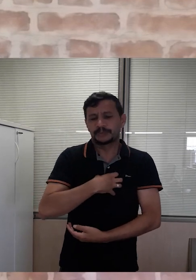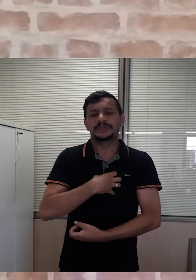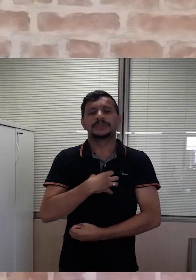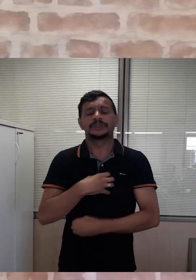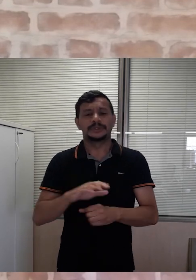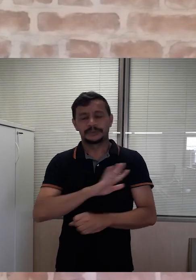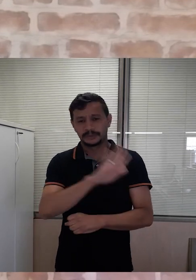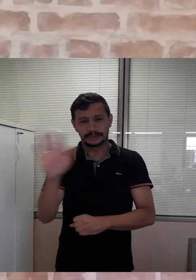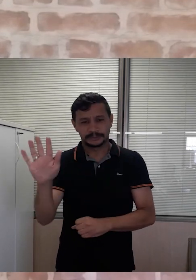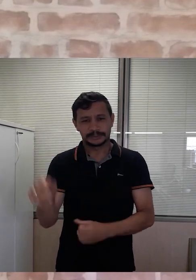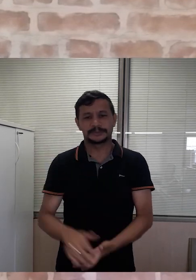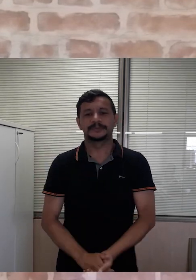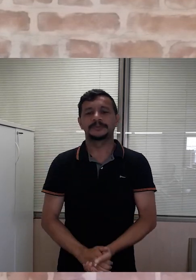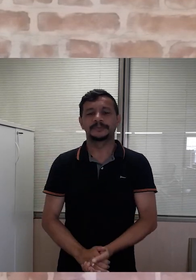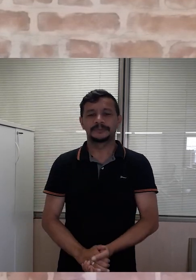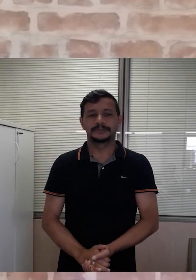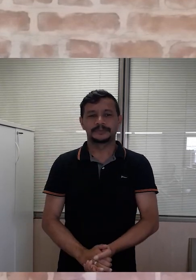Noel. Fiquem bem e até mais.